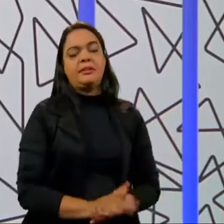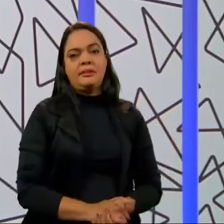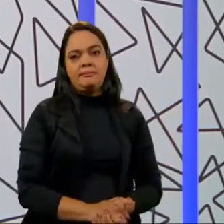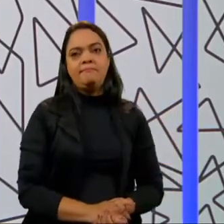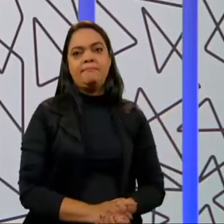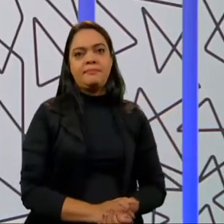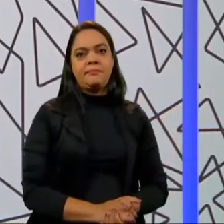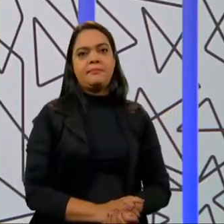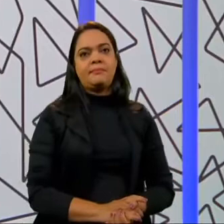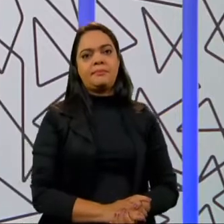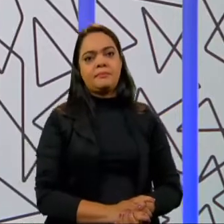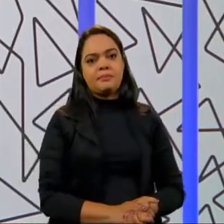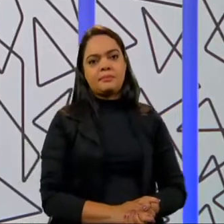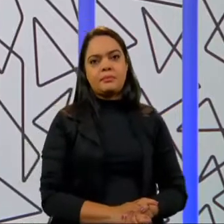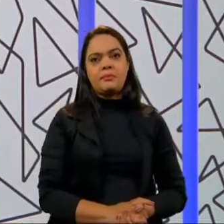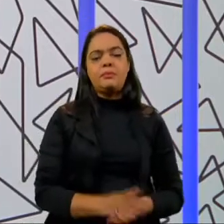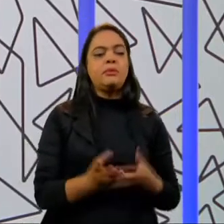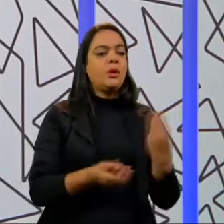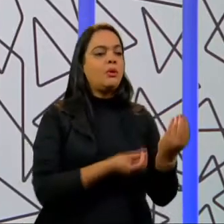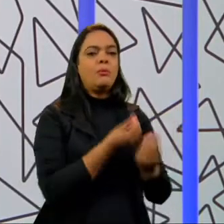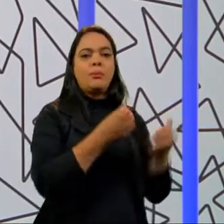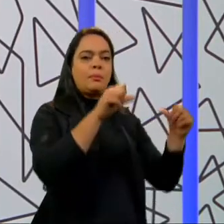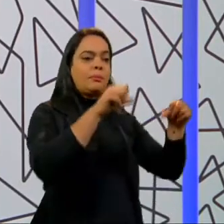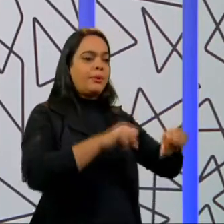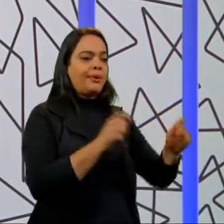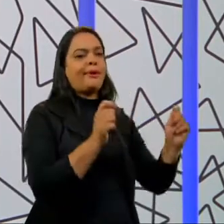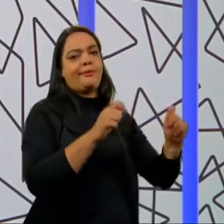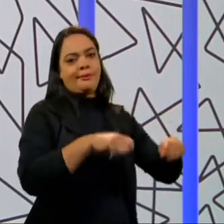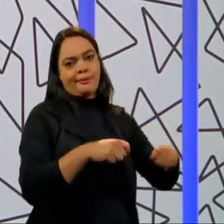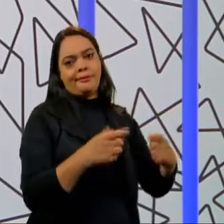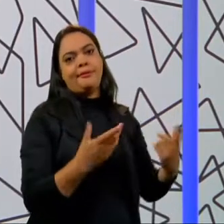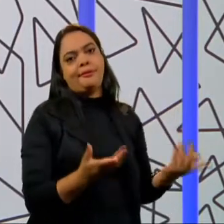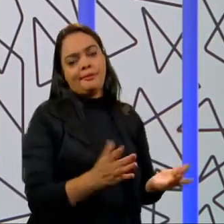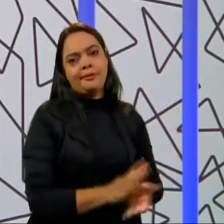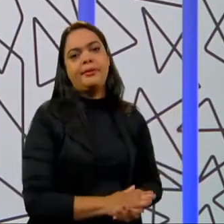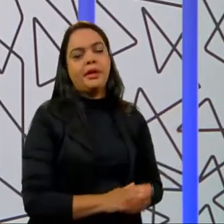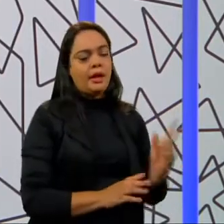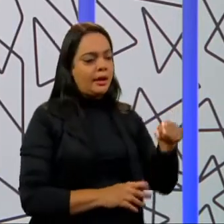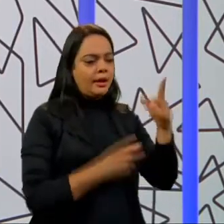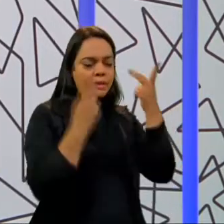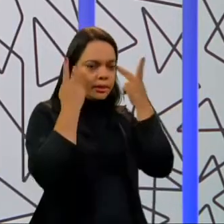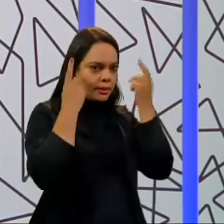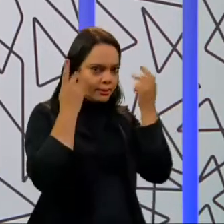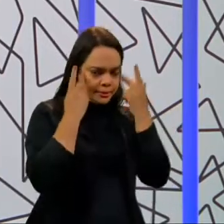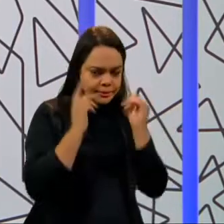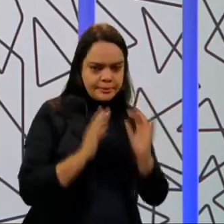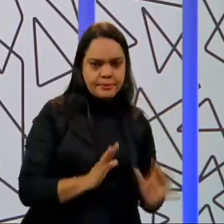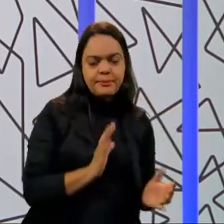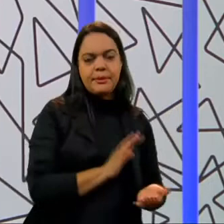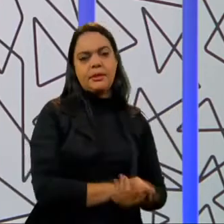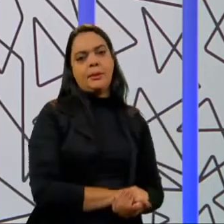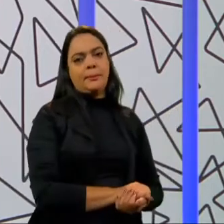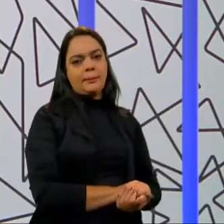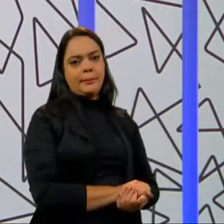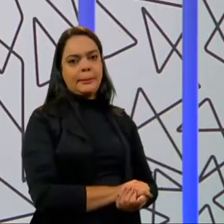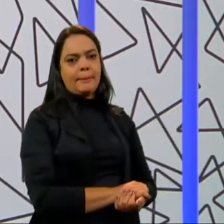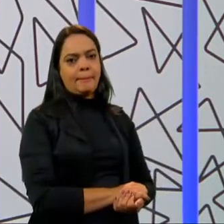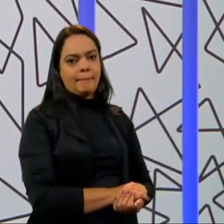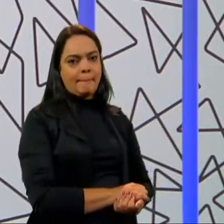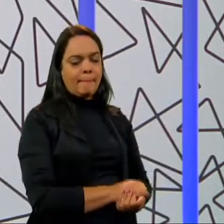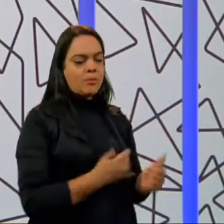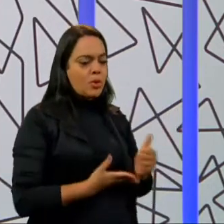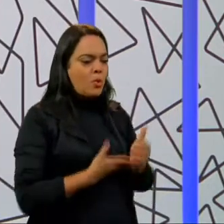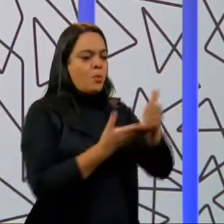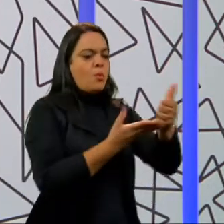de certa forma, como isso pode piorar a situação econômica. Então, isso já é natural. Então, a prorrogação do